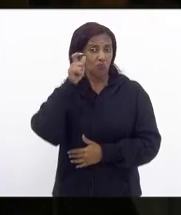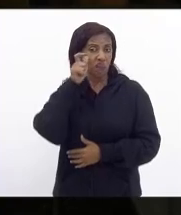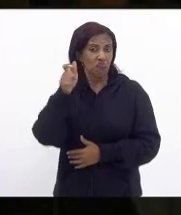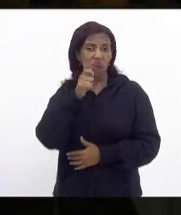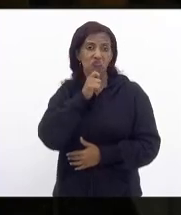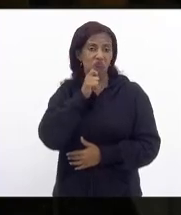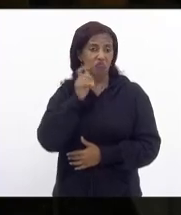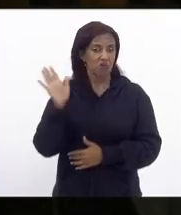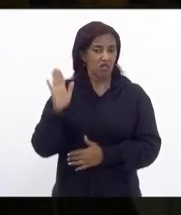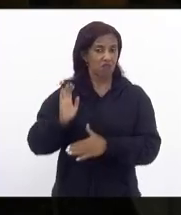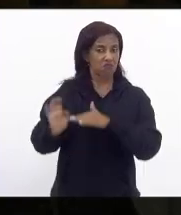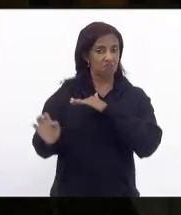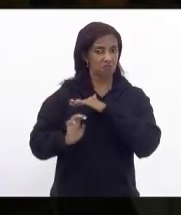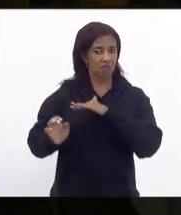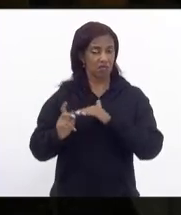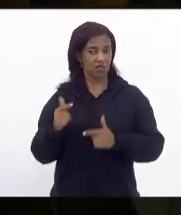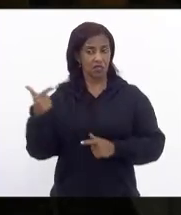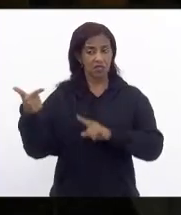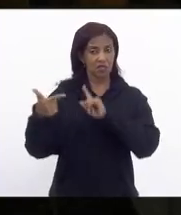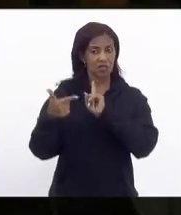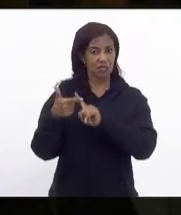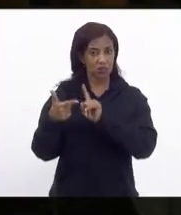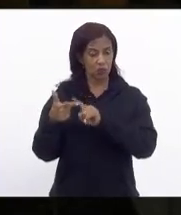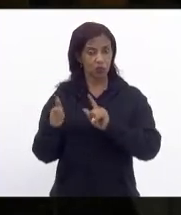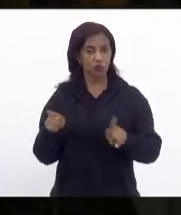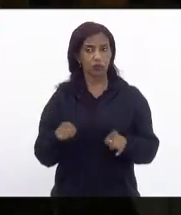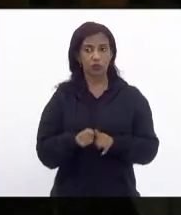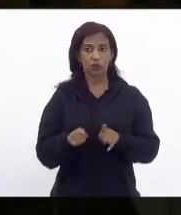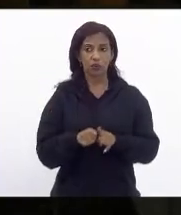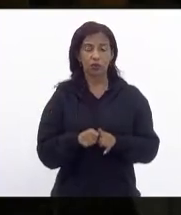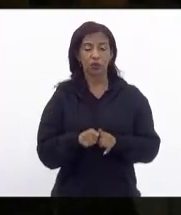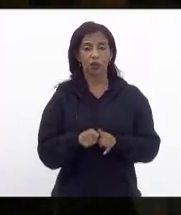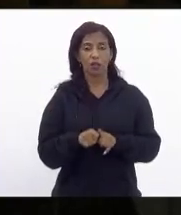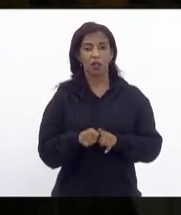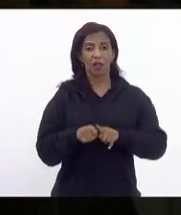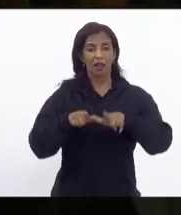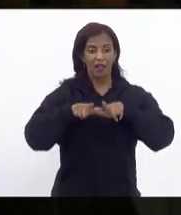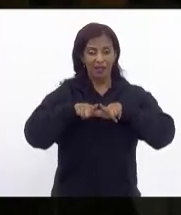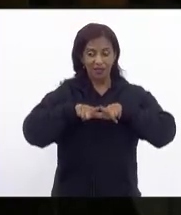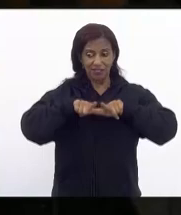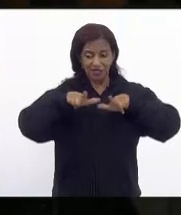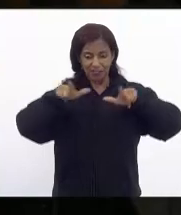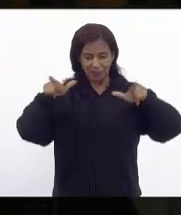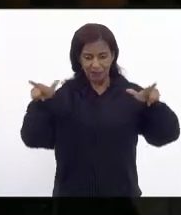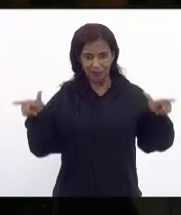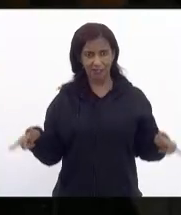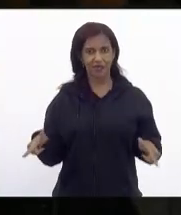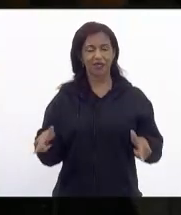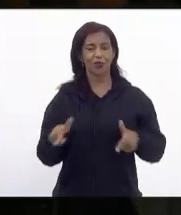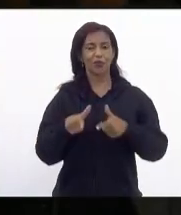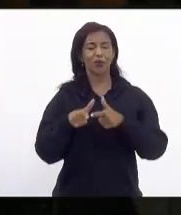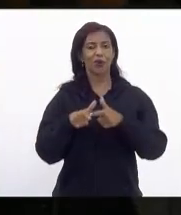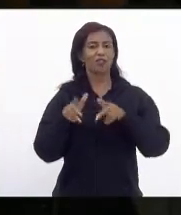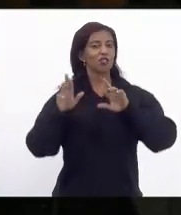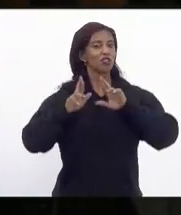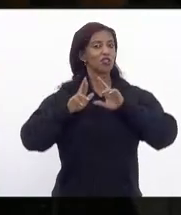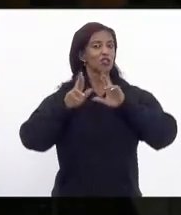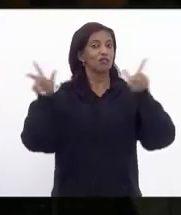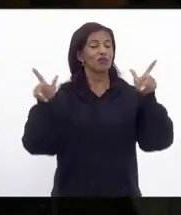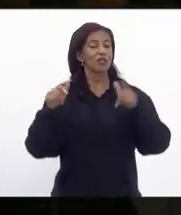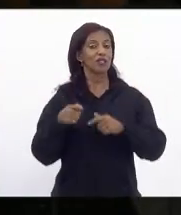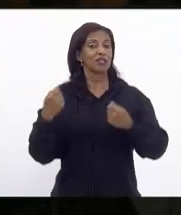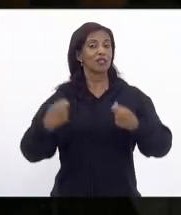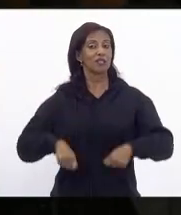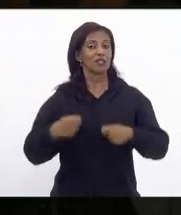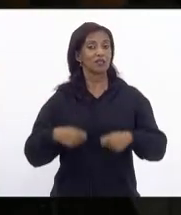em segundo lugar a dimensão da linha férrea do transporte de cargas é diferente daquela